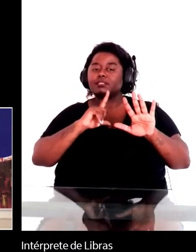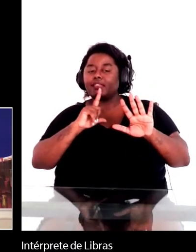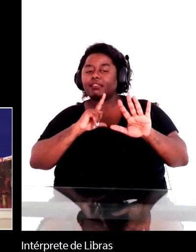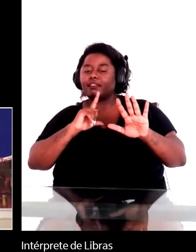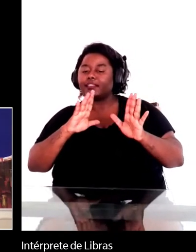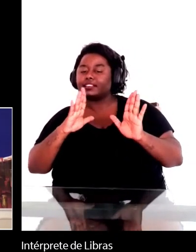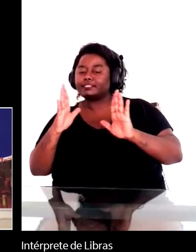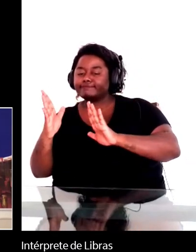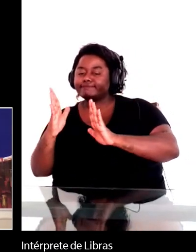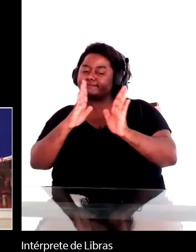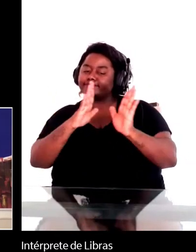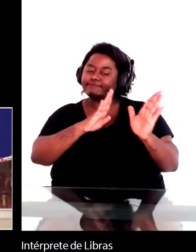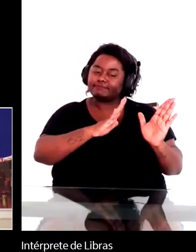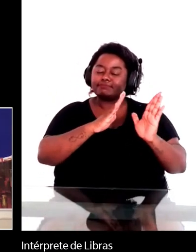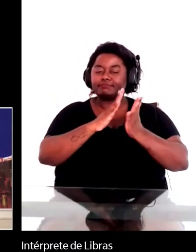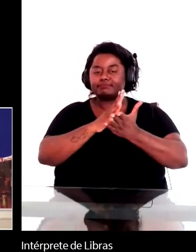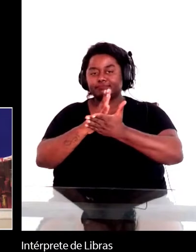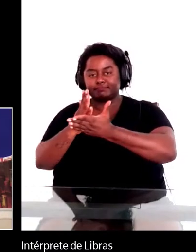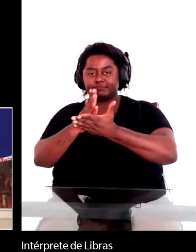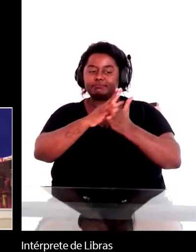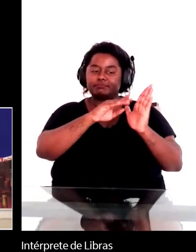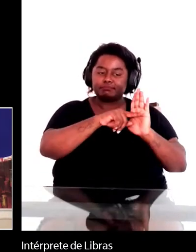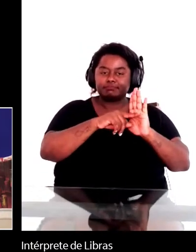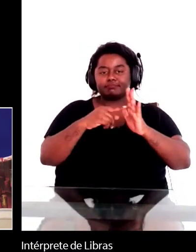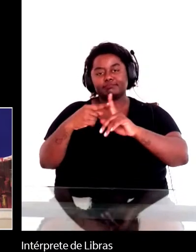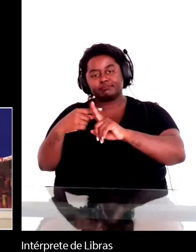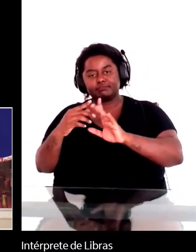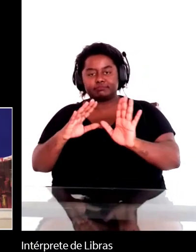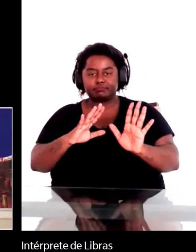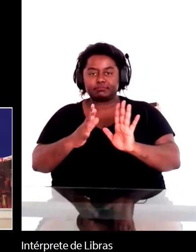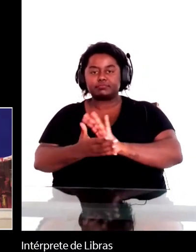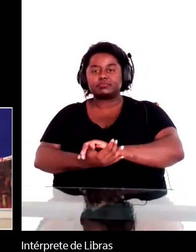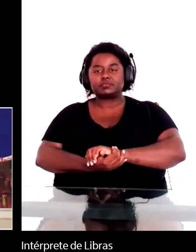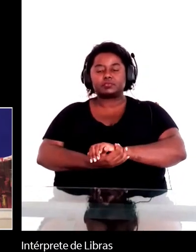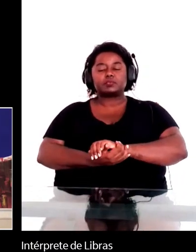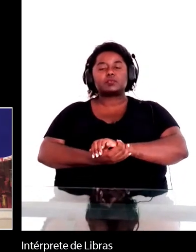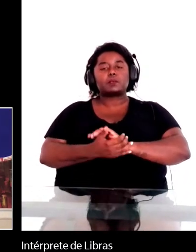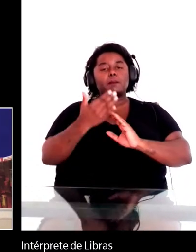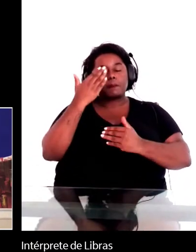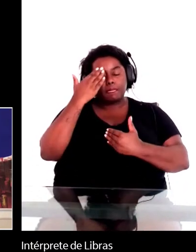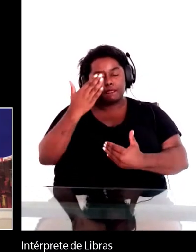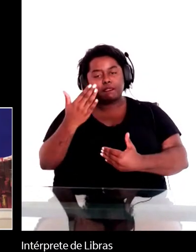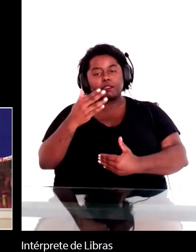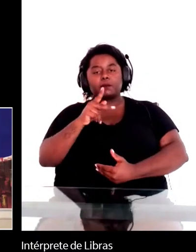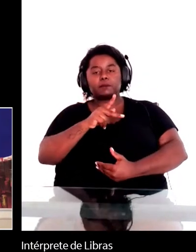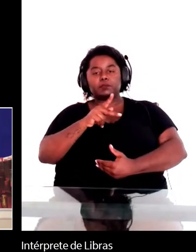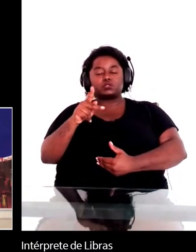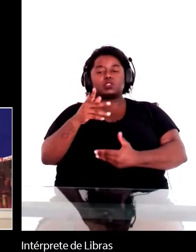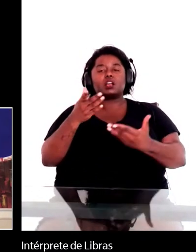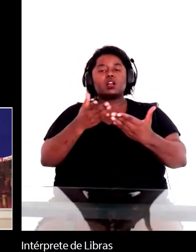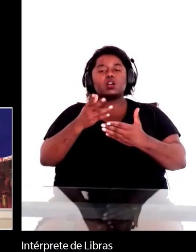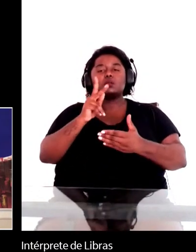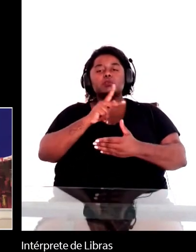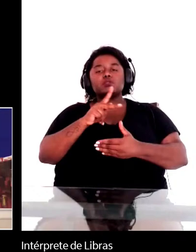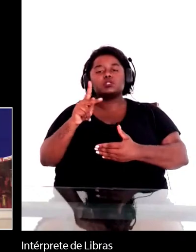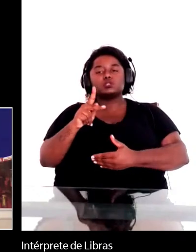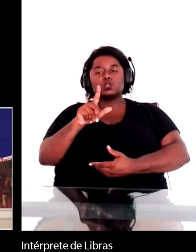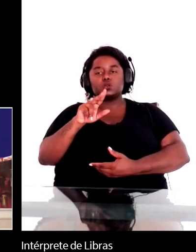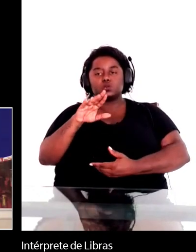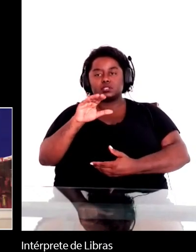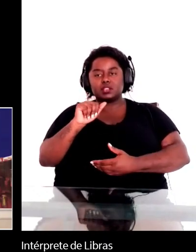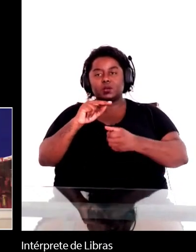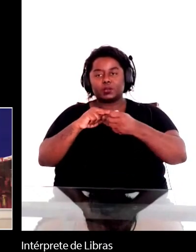Obrigado, professor David Jackson. Agora, uma pergunta da professora Lúcia Granja, da Unicamp, uma das mais importantes